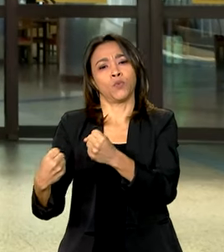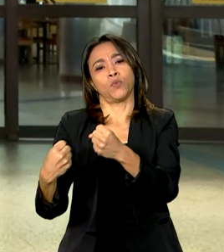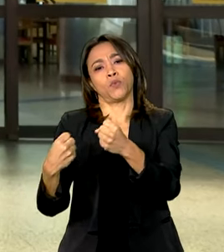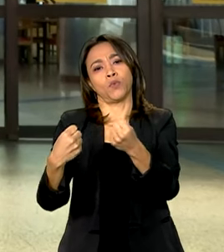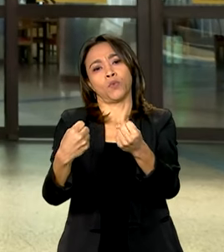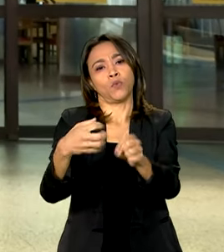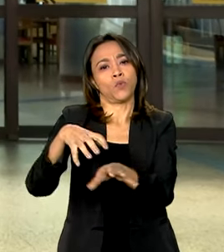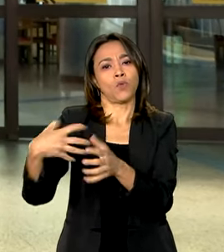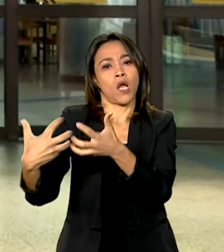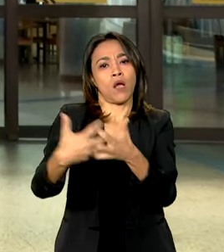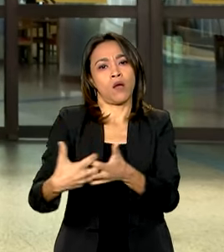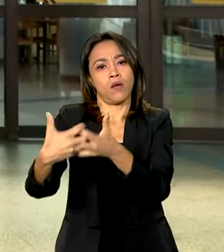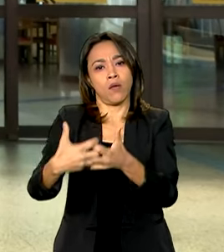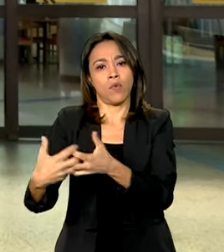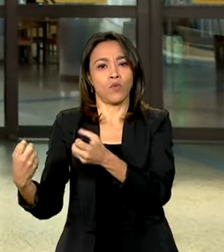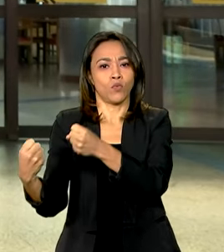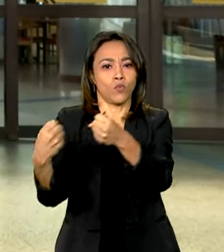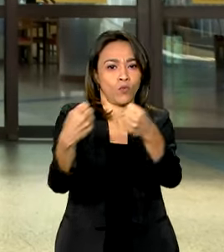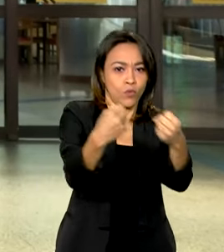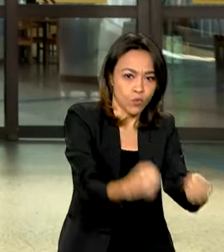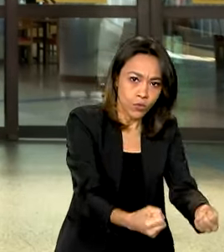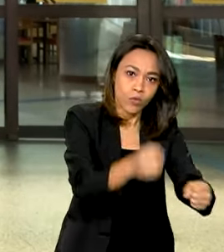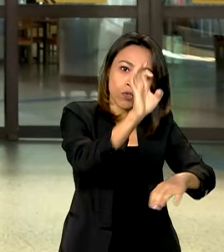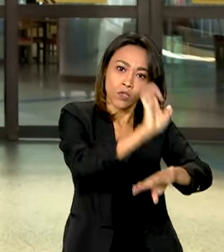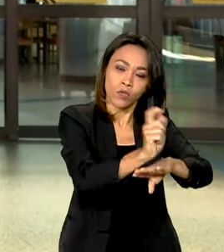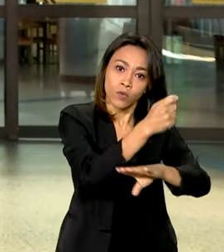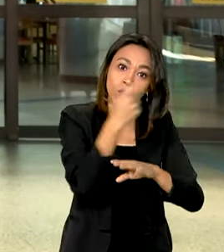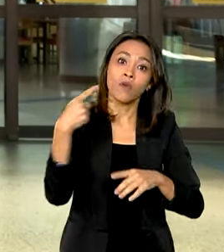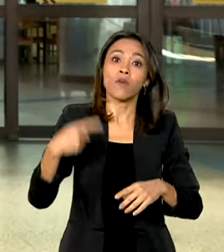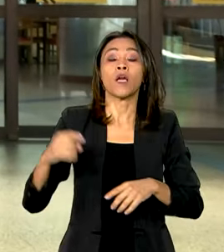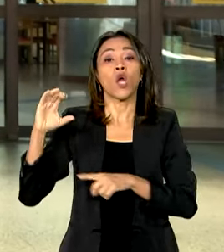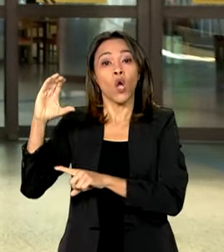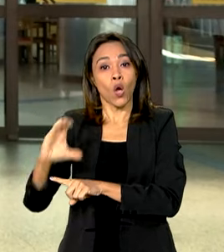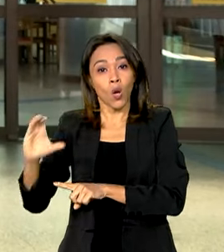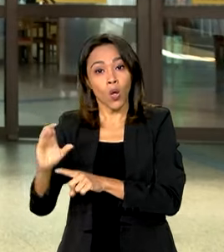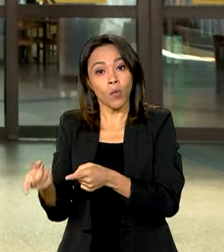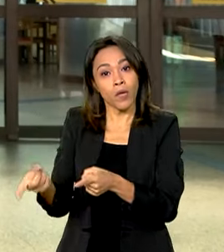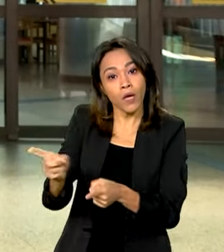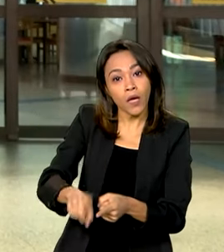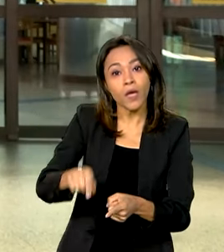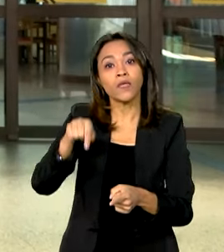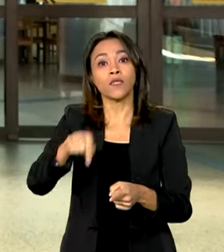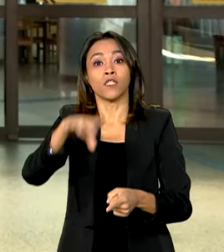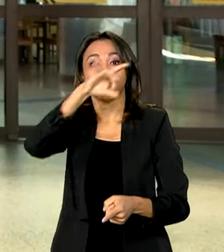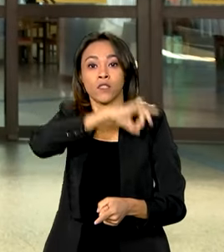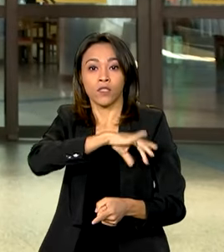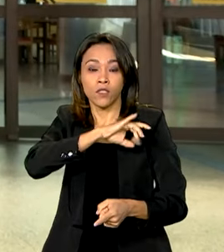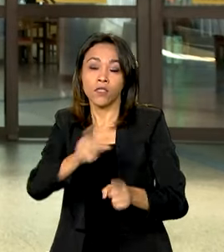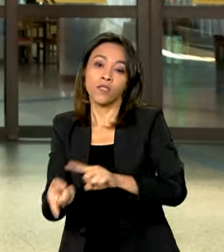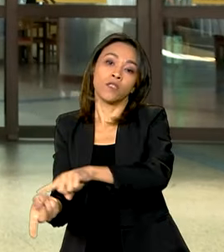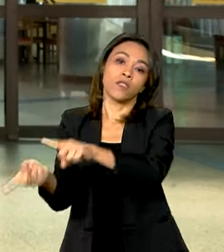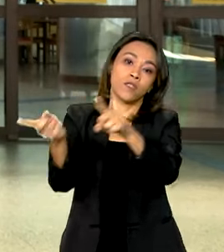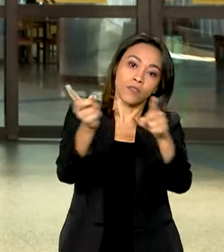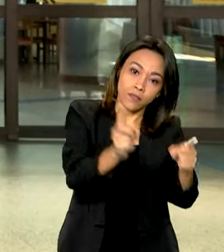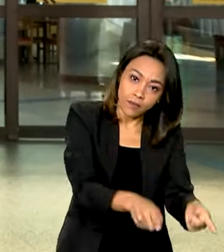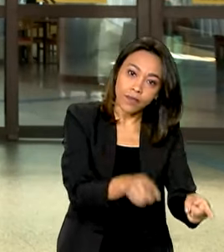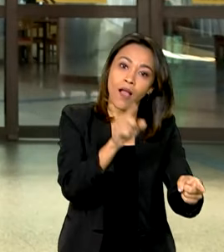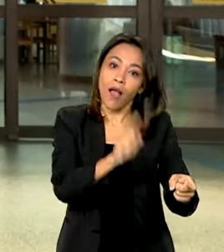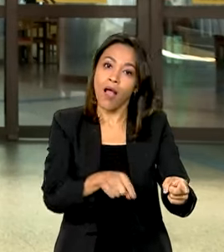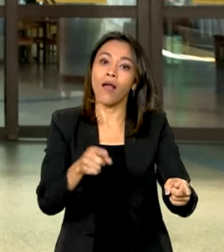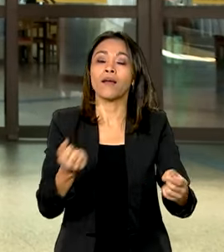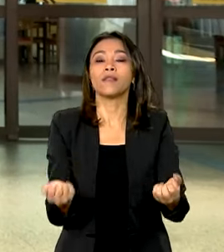carregamento veio da Colômbia, fez uma escala em Santiago, no Chile, e foi feito de forma solidária pela